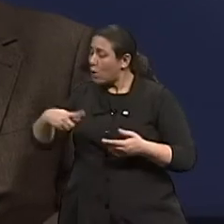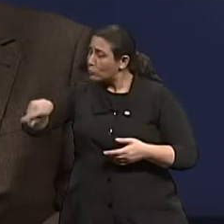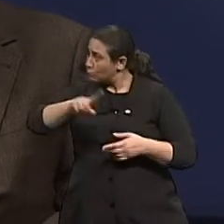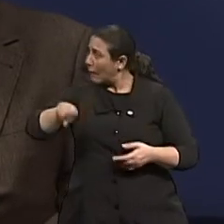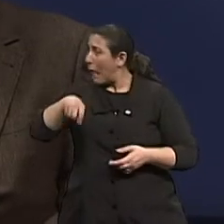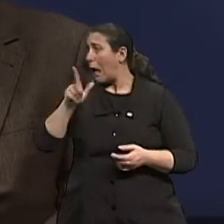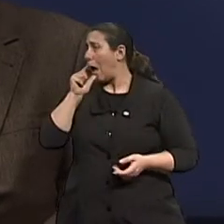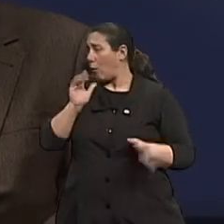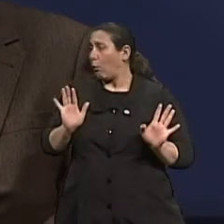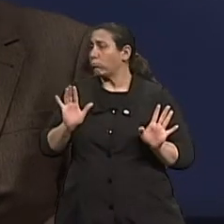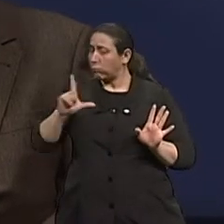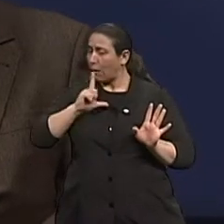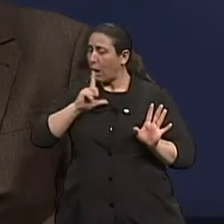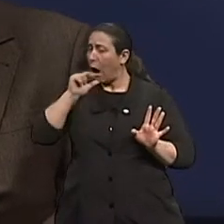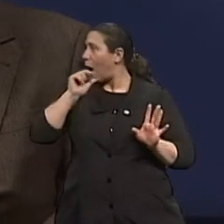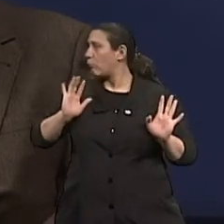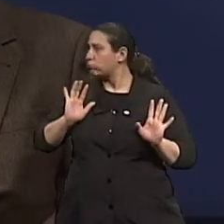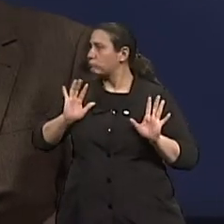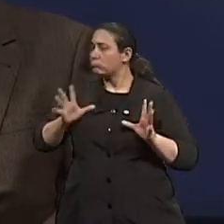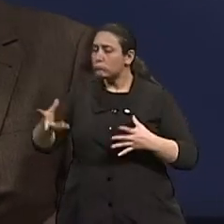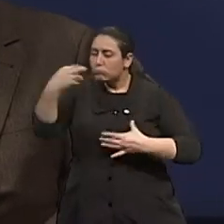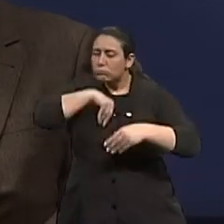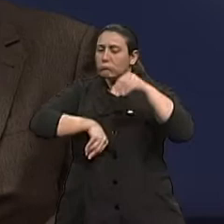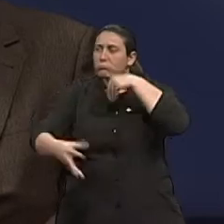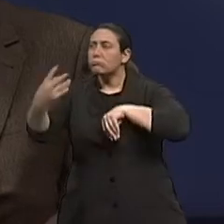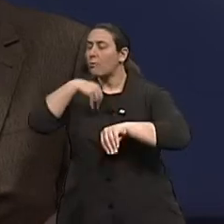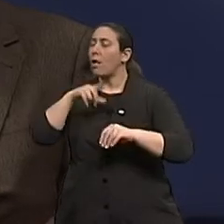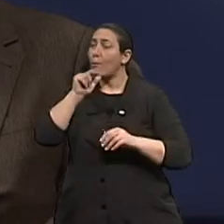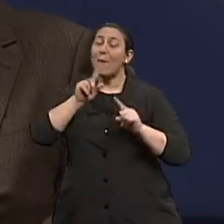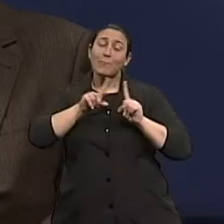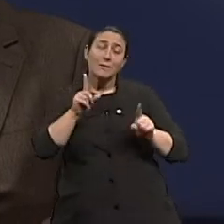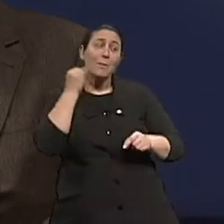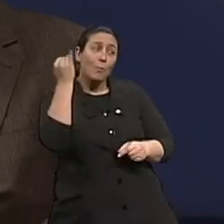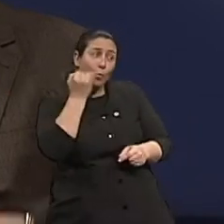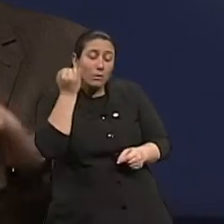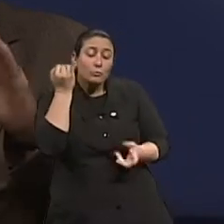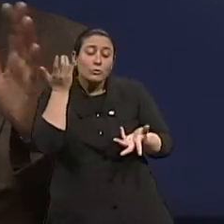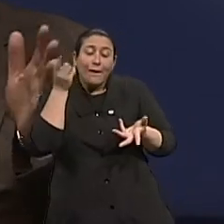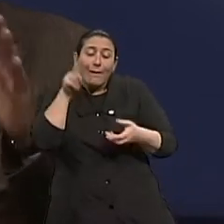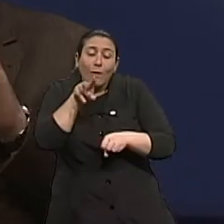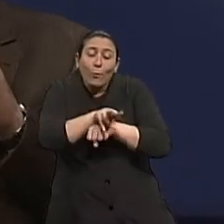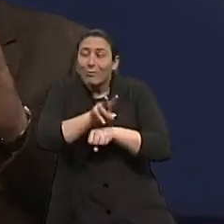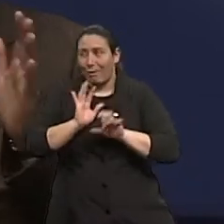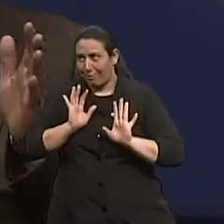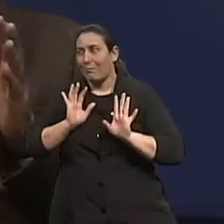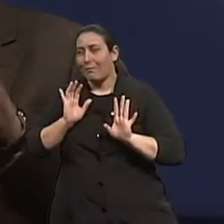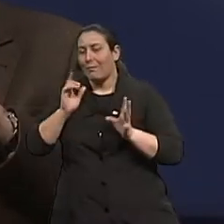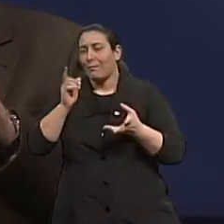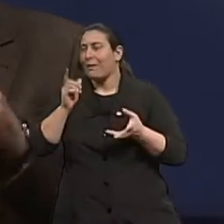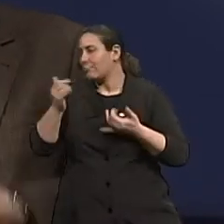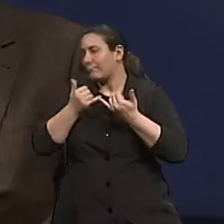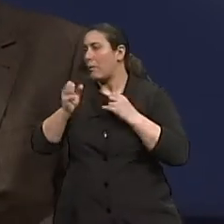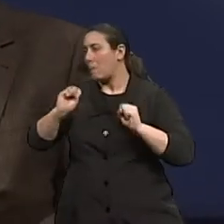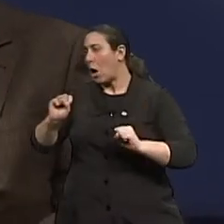tudo é água, mas o importante é que esse consumo seja adequado. Vai girar aí um litro e meio,